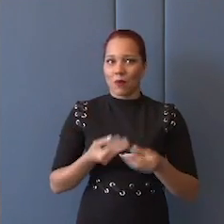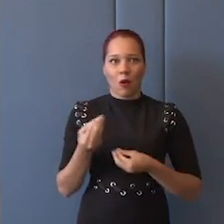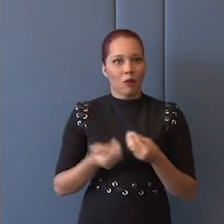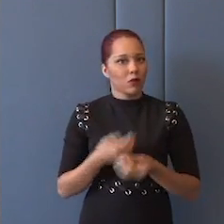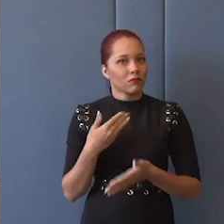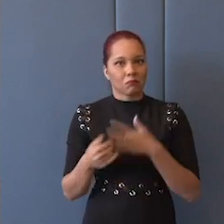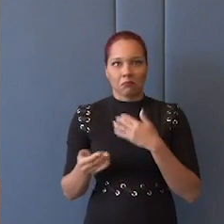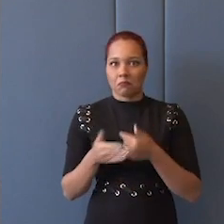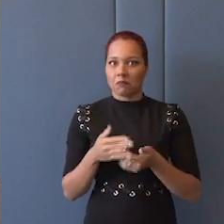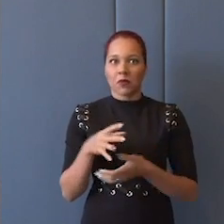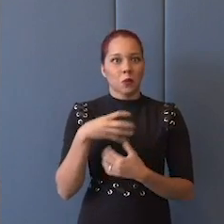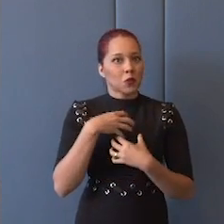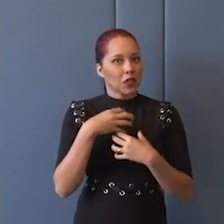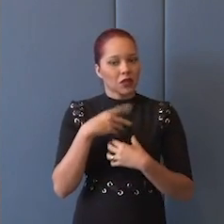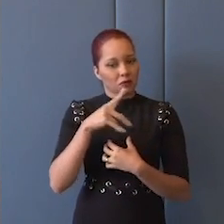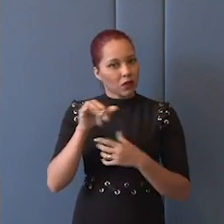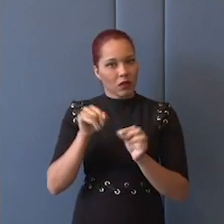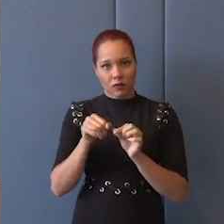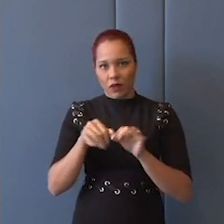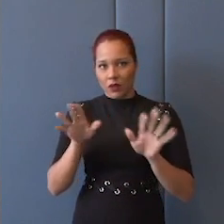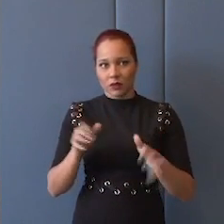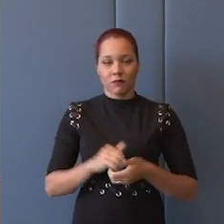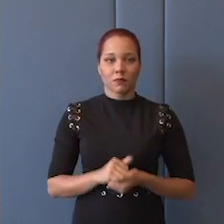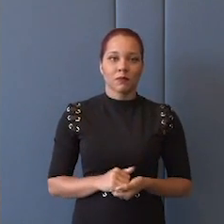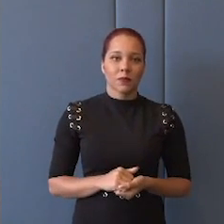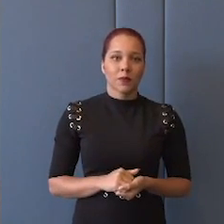negócio.